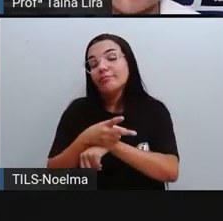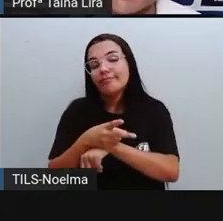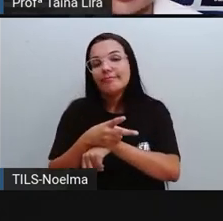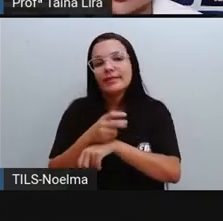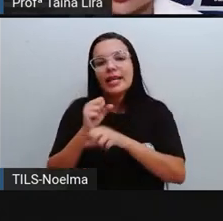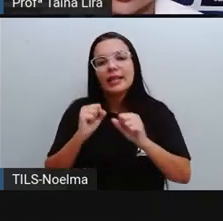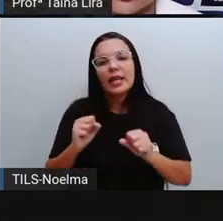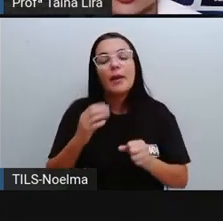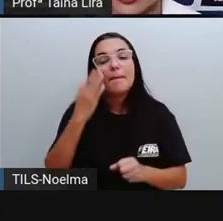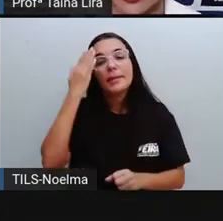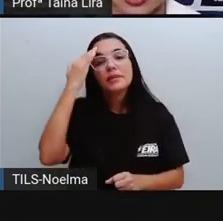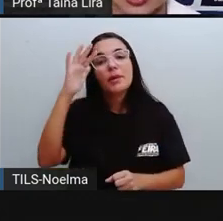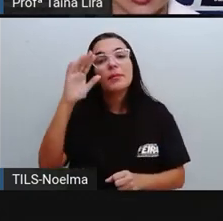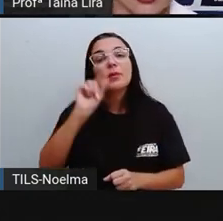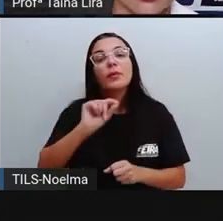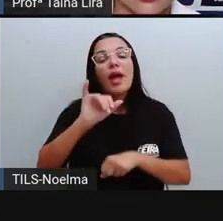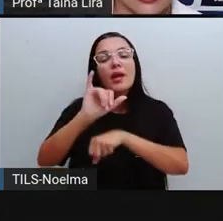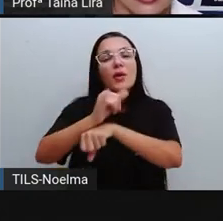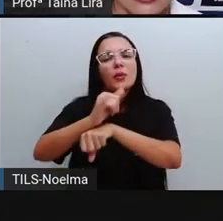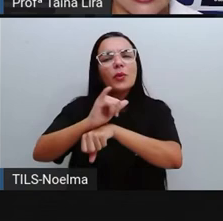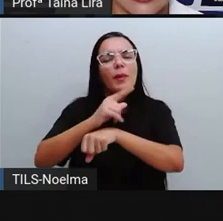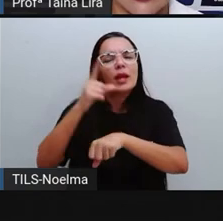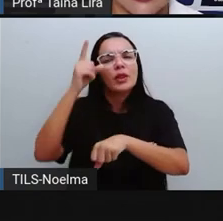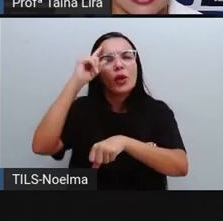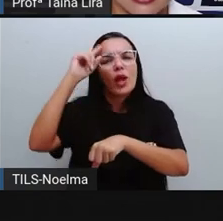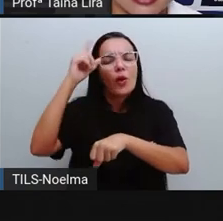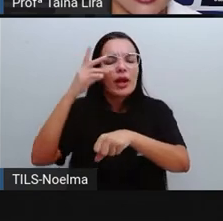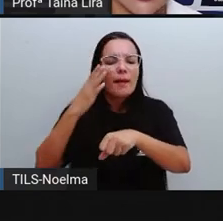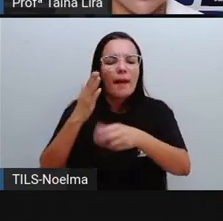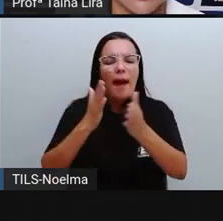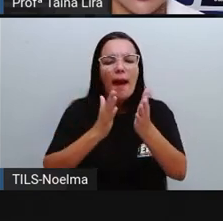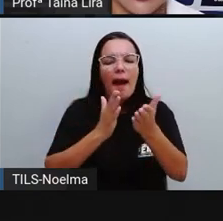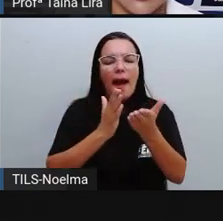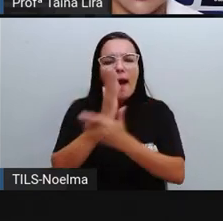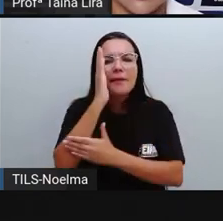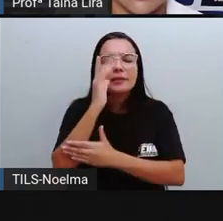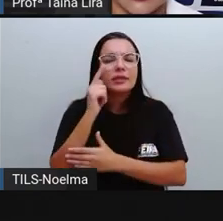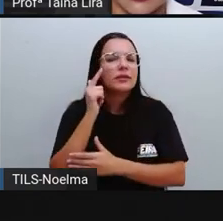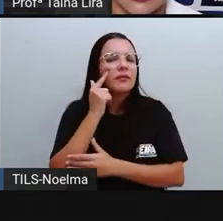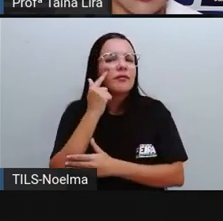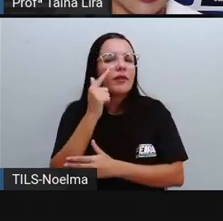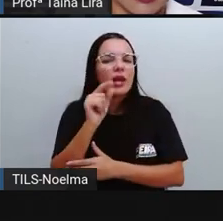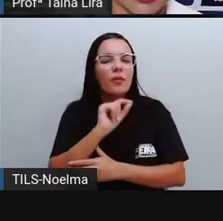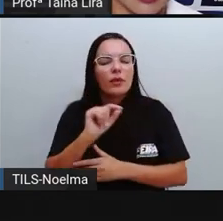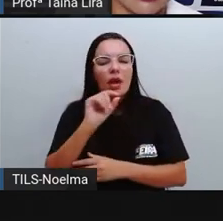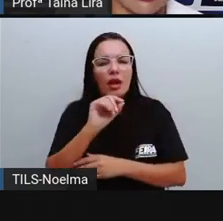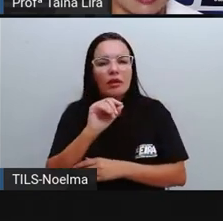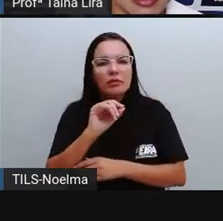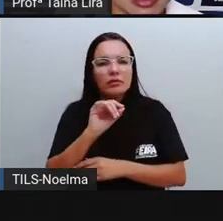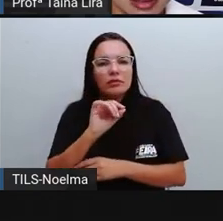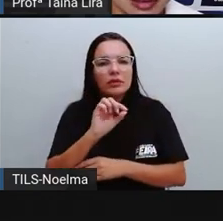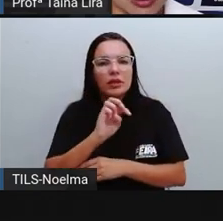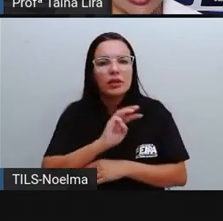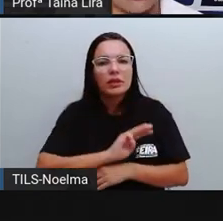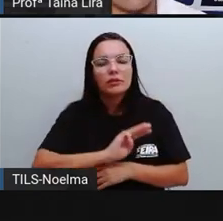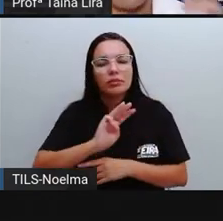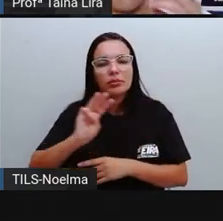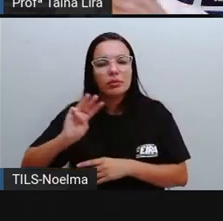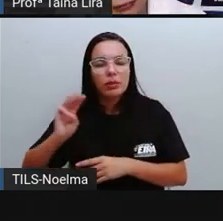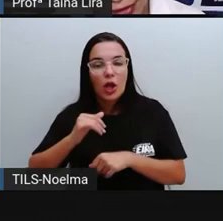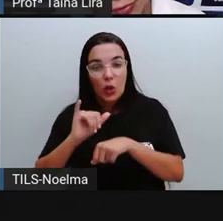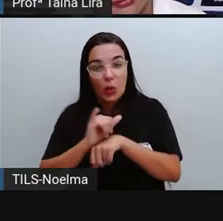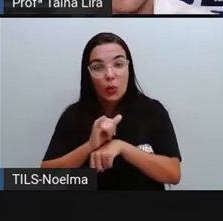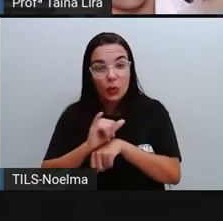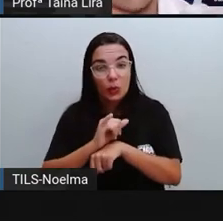principalmente, ó, no YouTube, tá? Esse daqui, ele foi pensado, realmente,